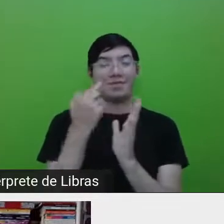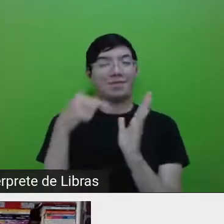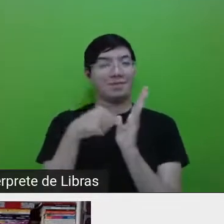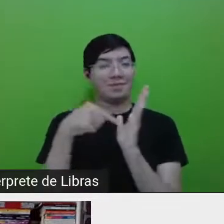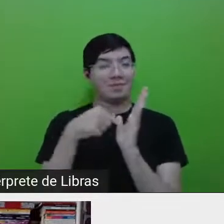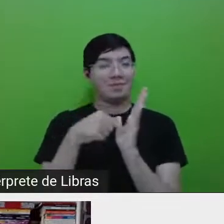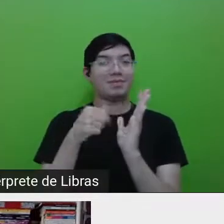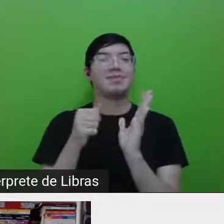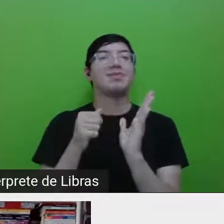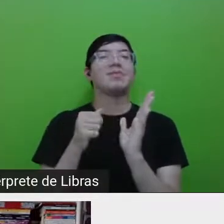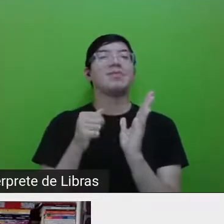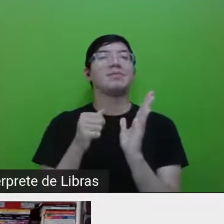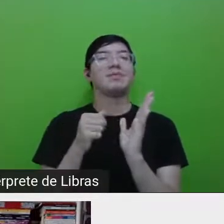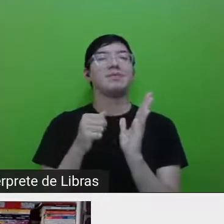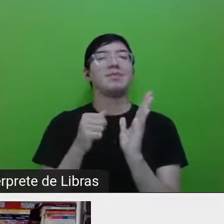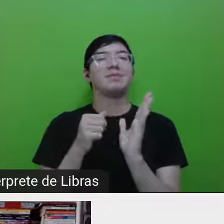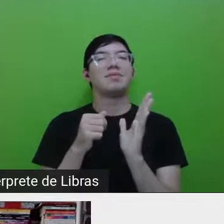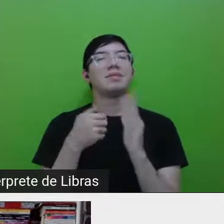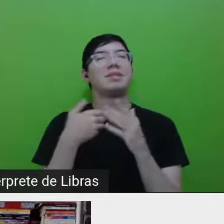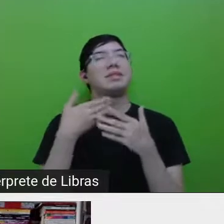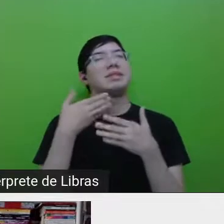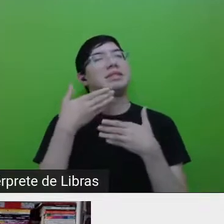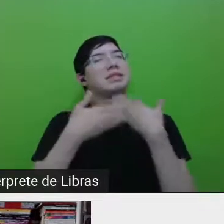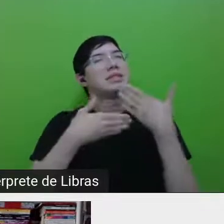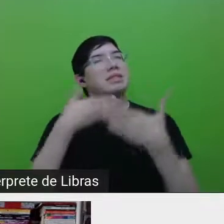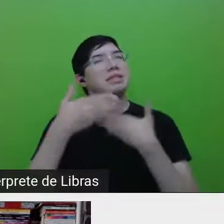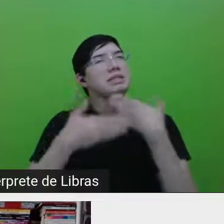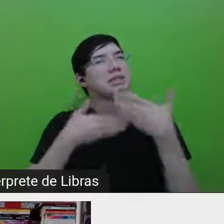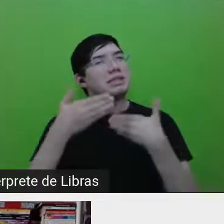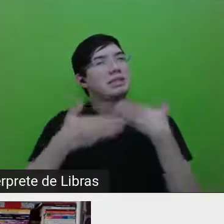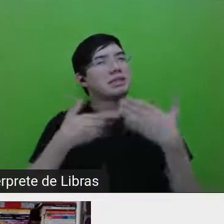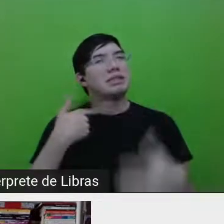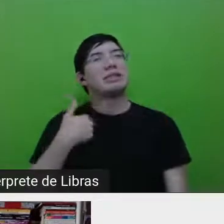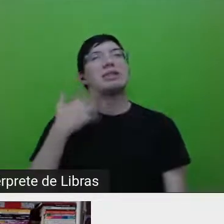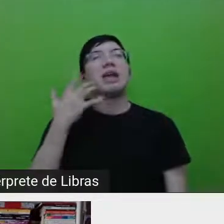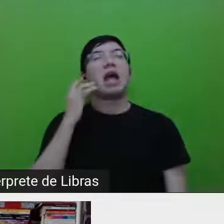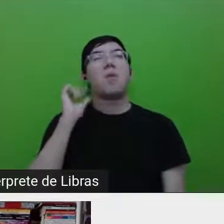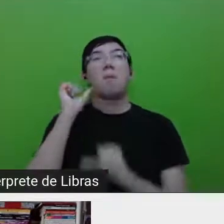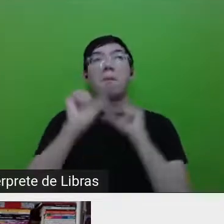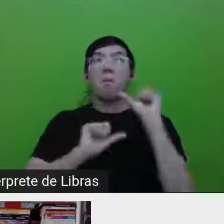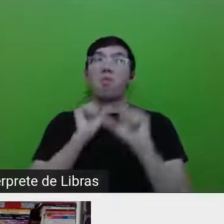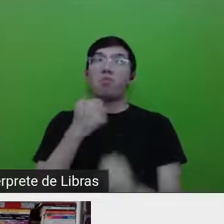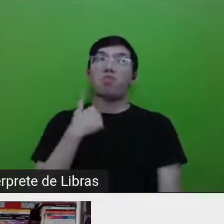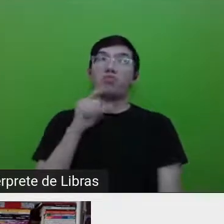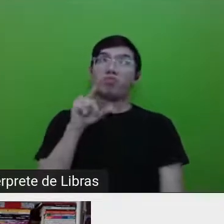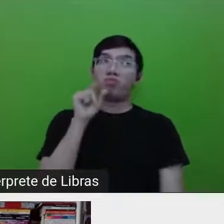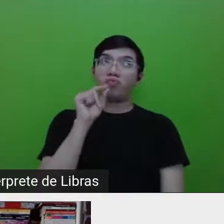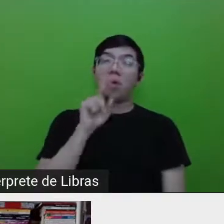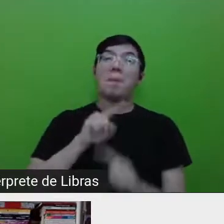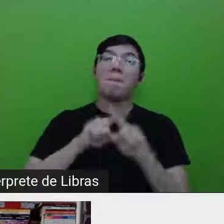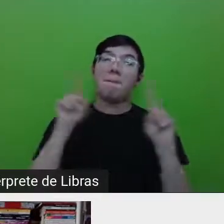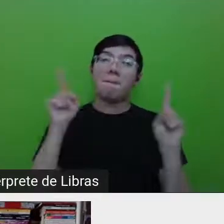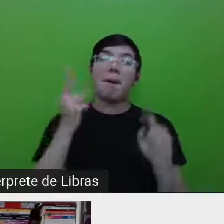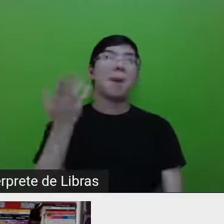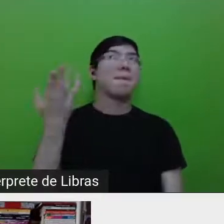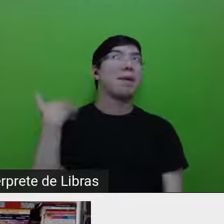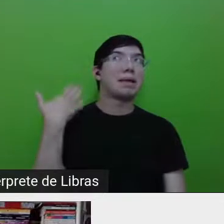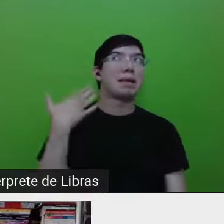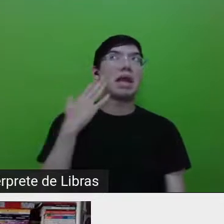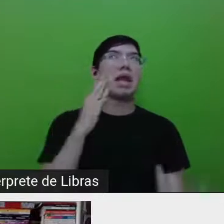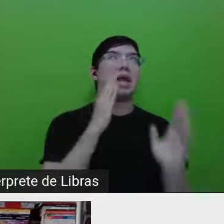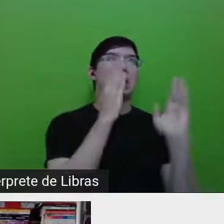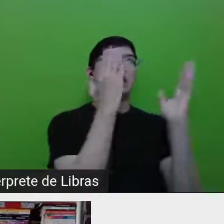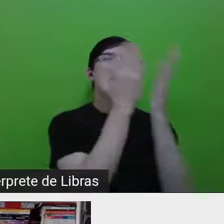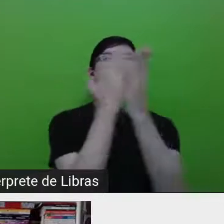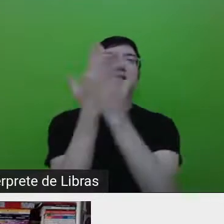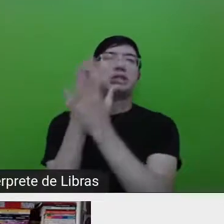essa revisão, aí eu acho que as coisas mudaram um pouco. Mas até então, dos livros avulsos, o que mais tinha me impactado era